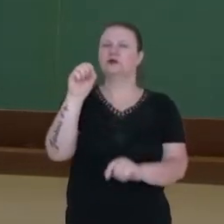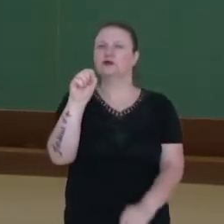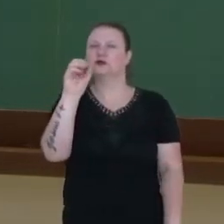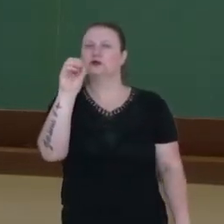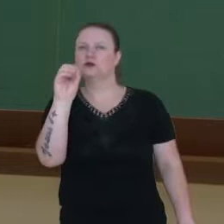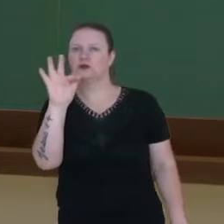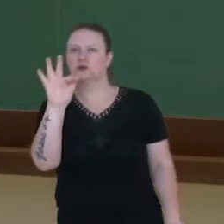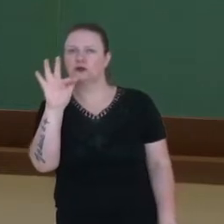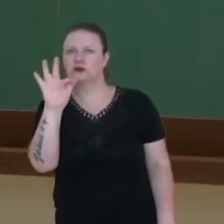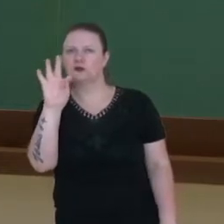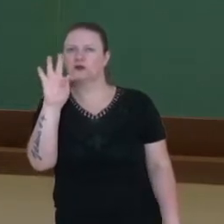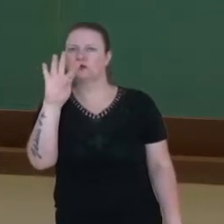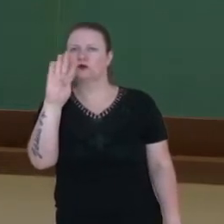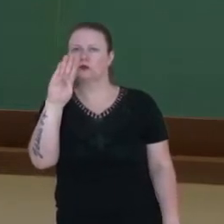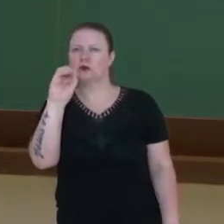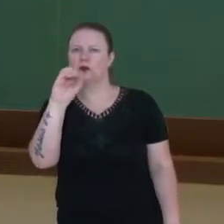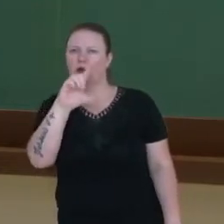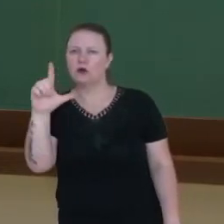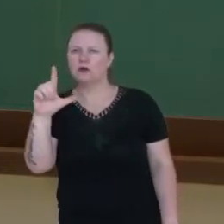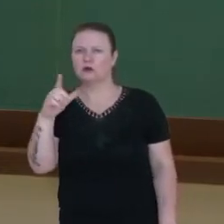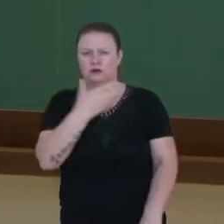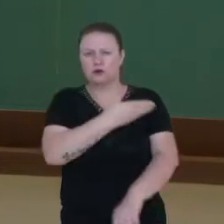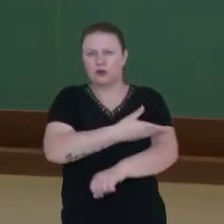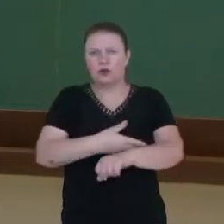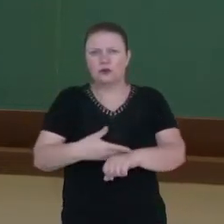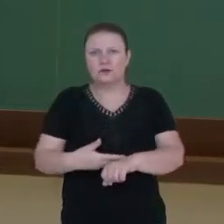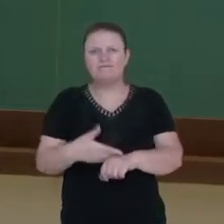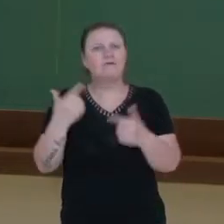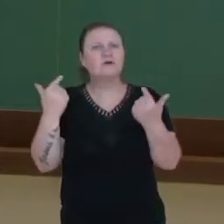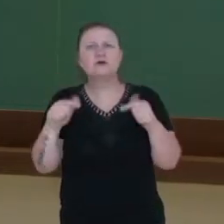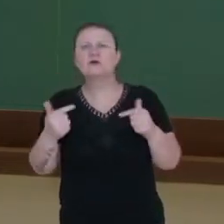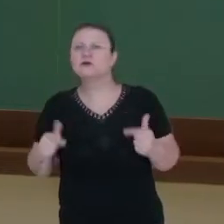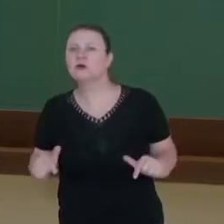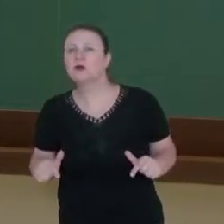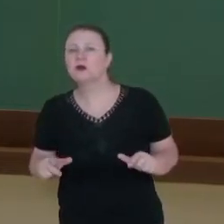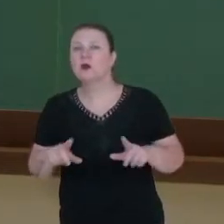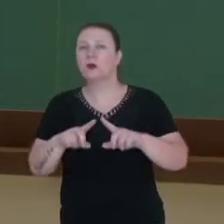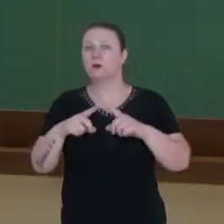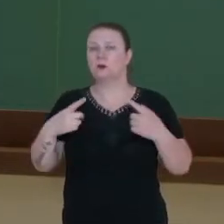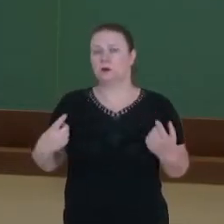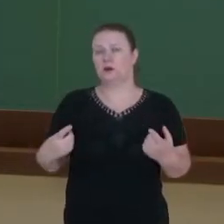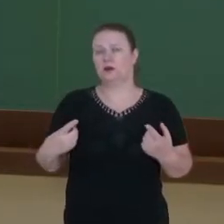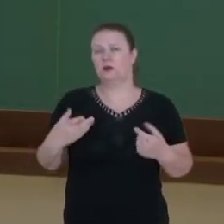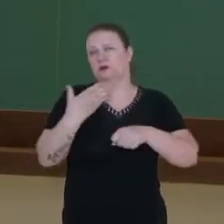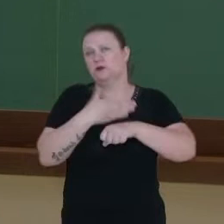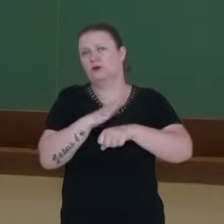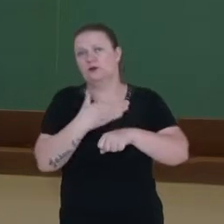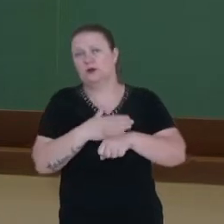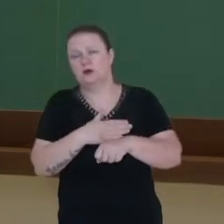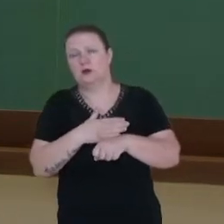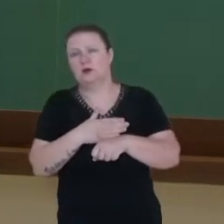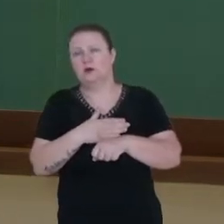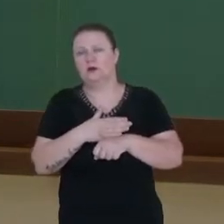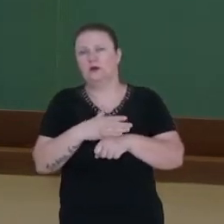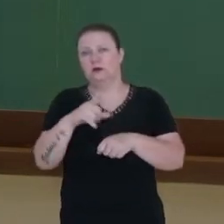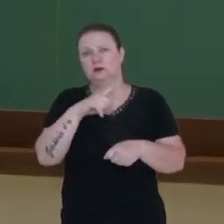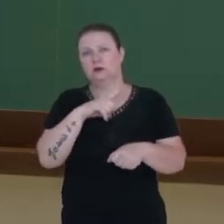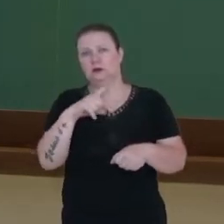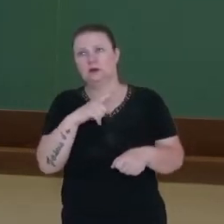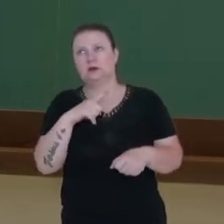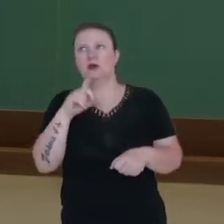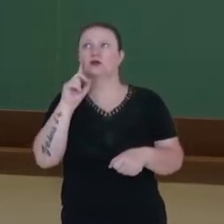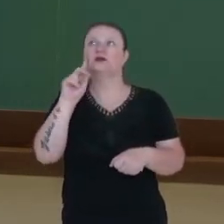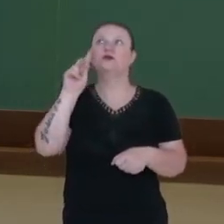esportivas que não fazem tanto parte da nossa cultura brasileira, né? Esportes que nós estamos acostumados a ver ali em Estados